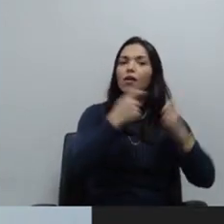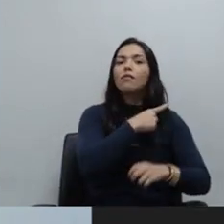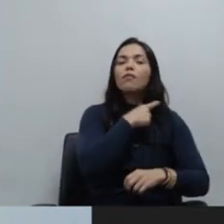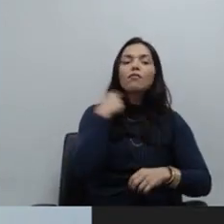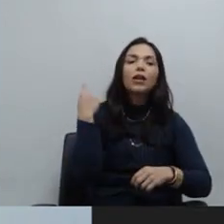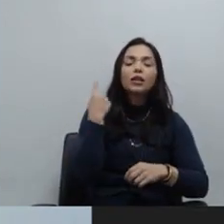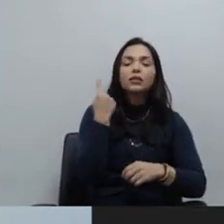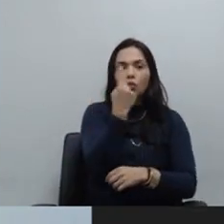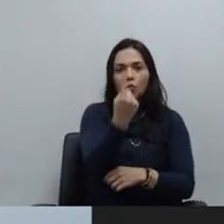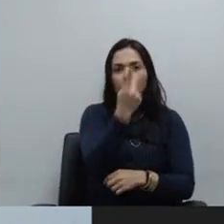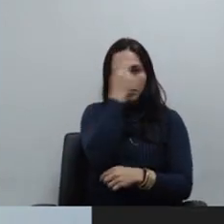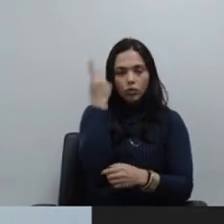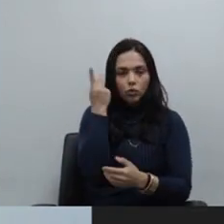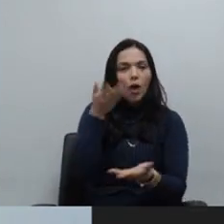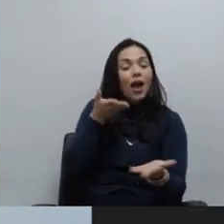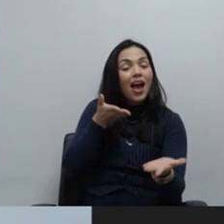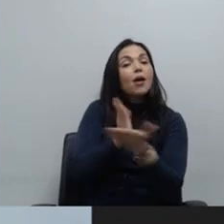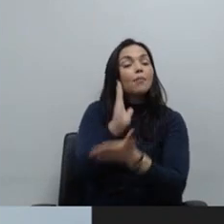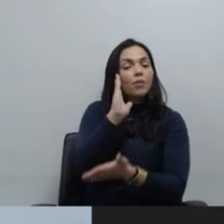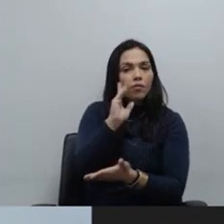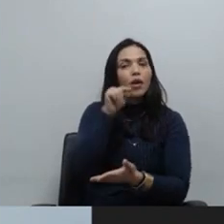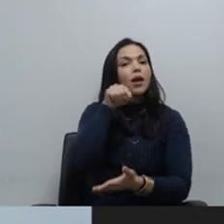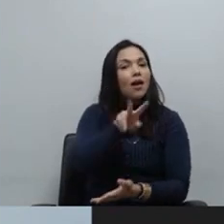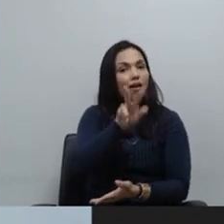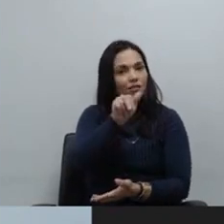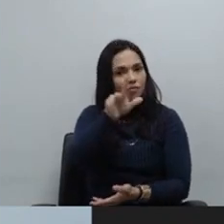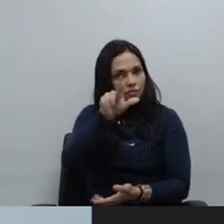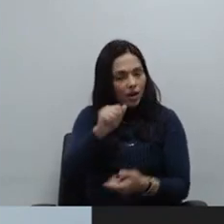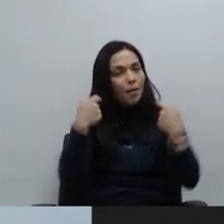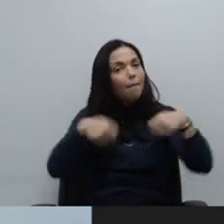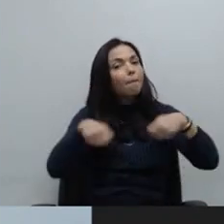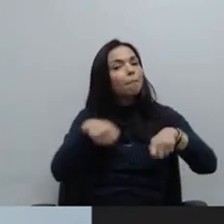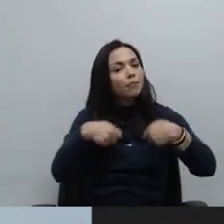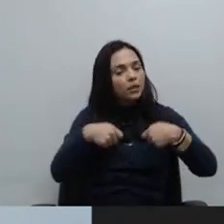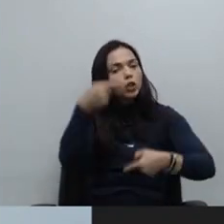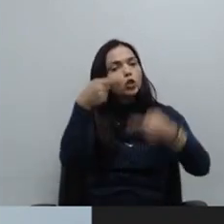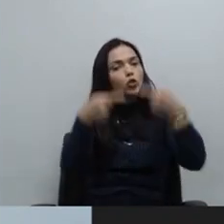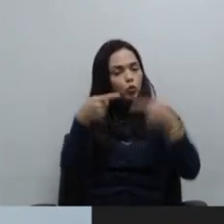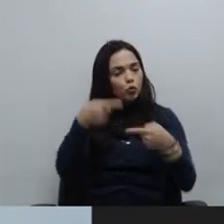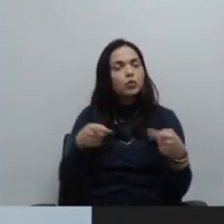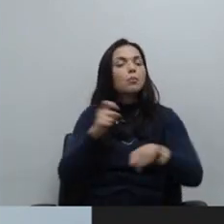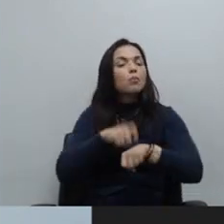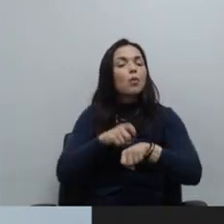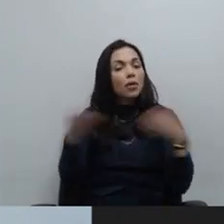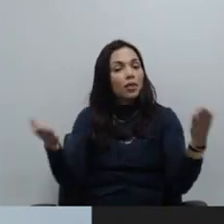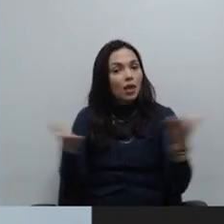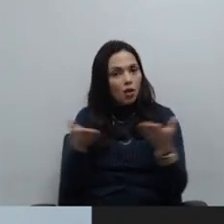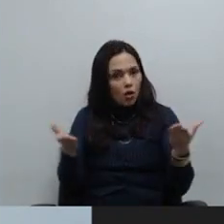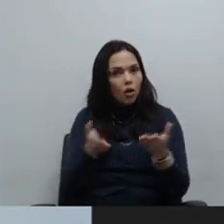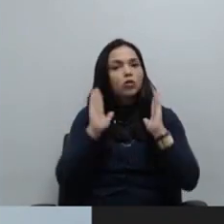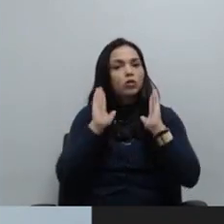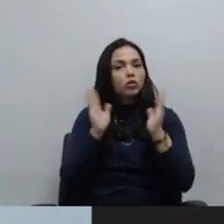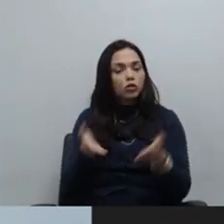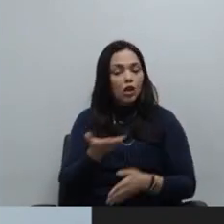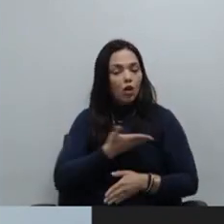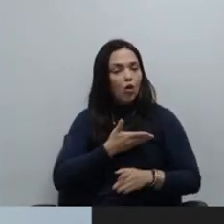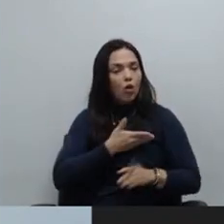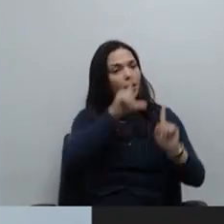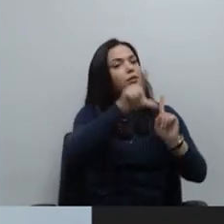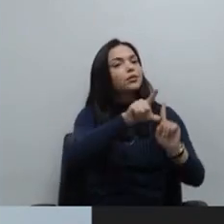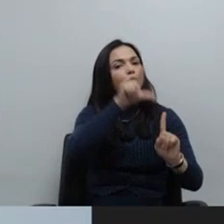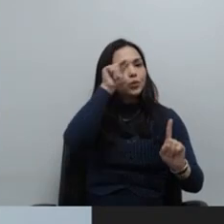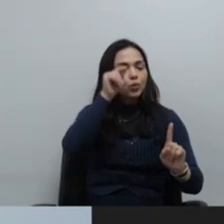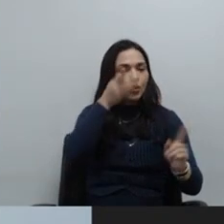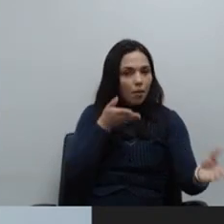aprovadas. Essa vaga também precisa ser discutida nessa fase da expansão, é claro, até porque o colega já foi até nomeado, mas